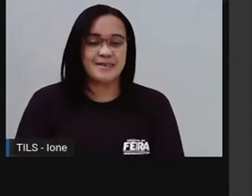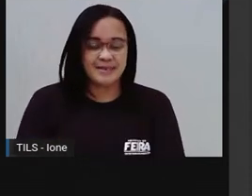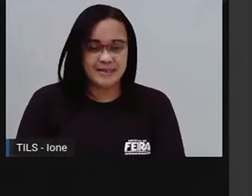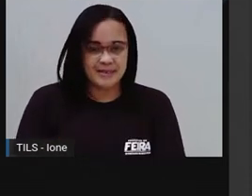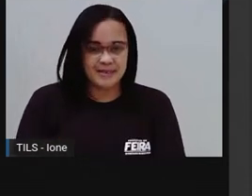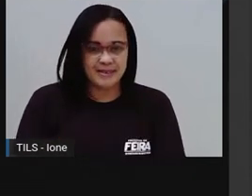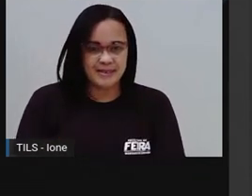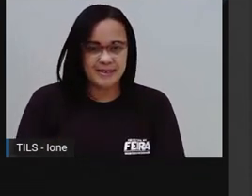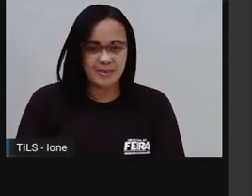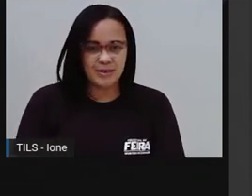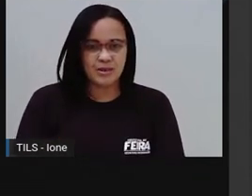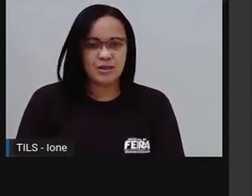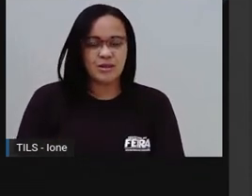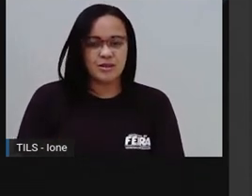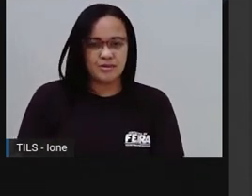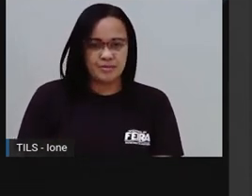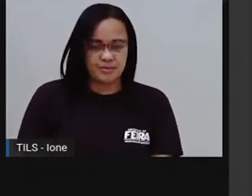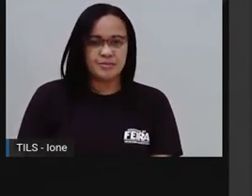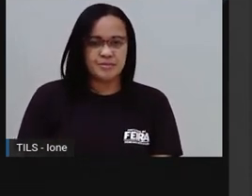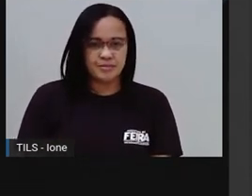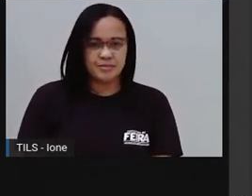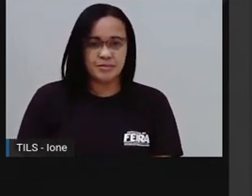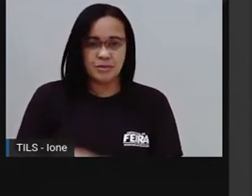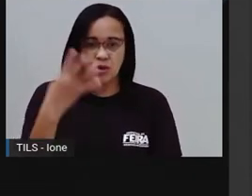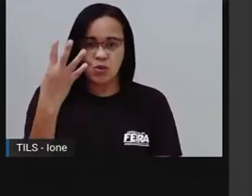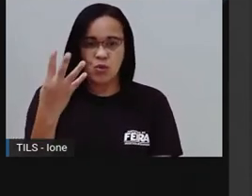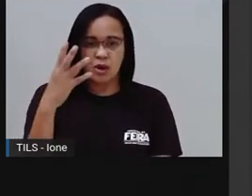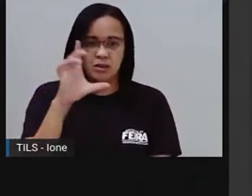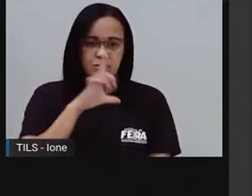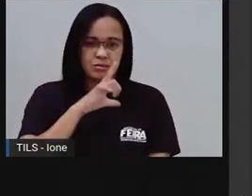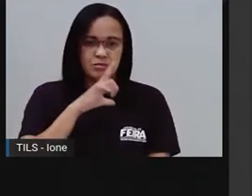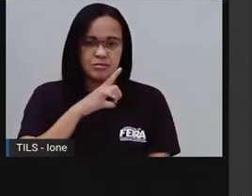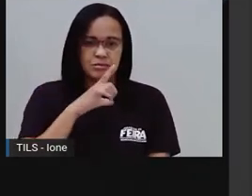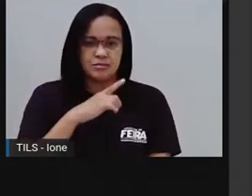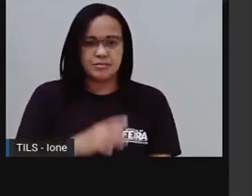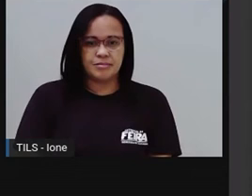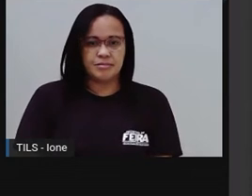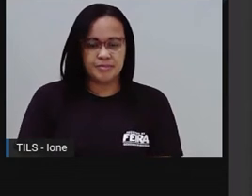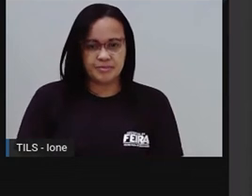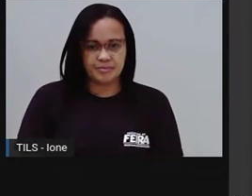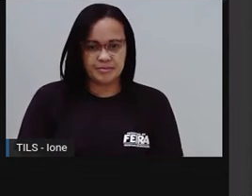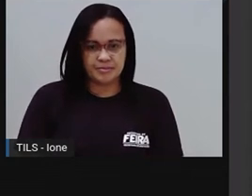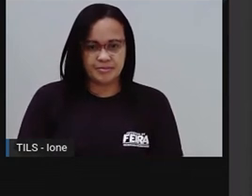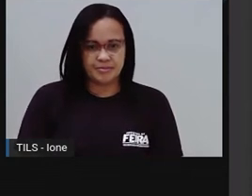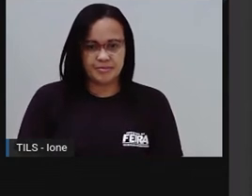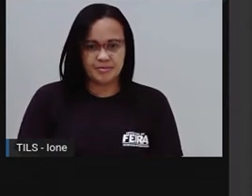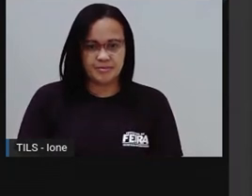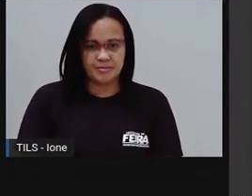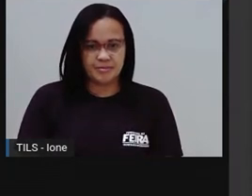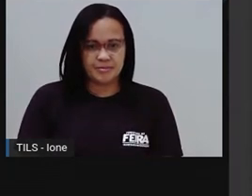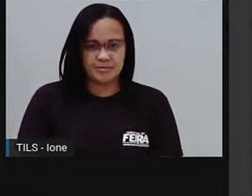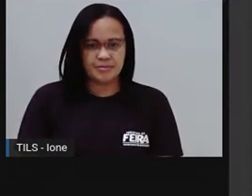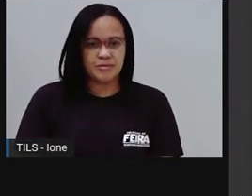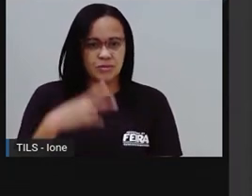Quanto que tem aqui? Quatro, não é isso, ó? Quatro. Quanto que tem aqui?